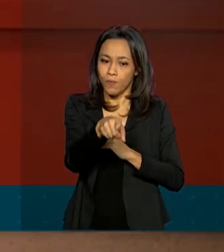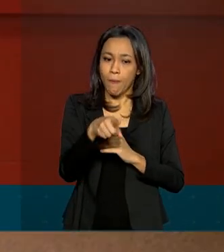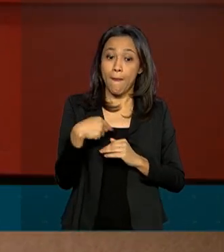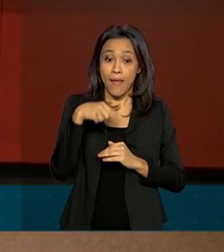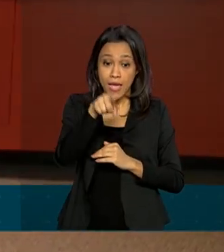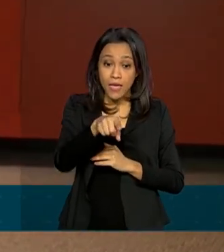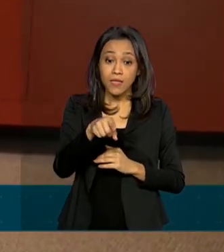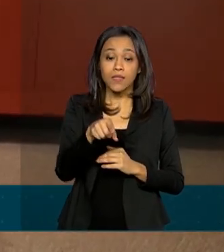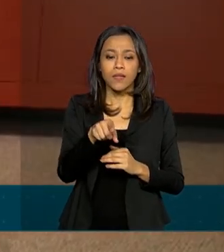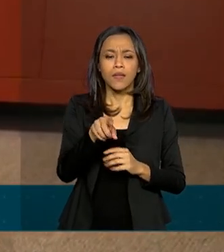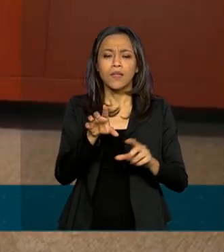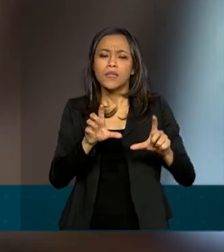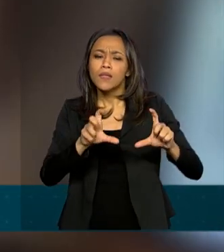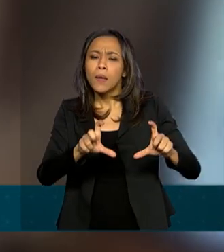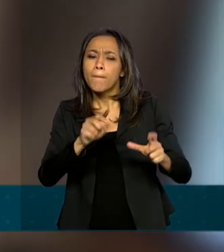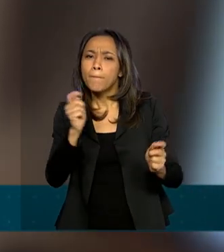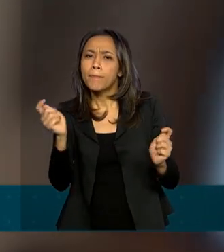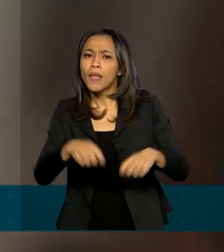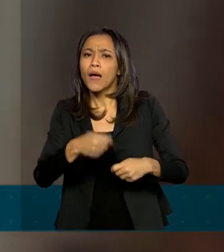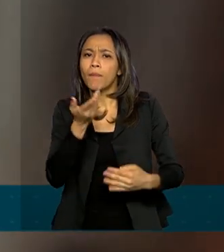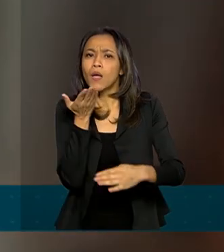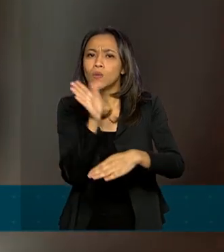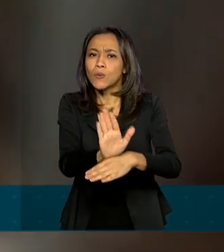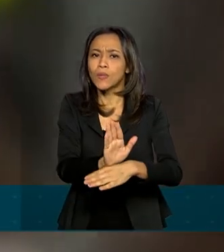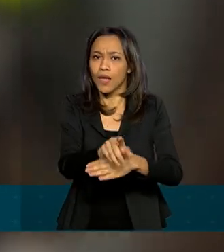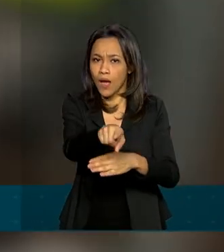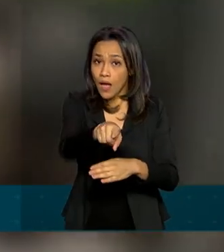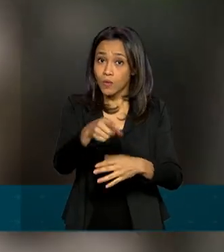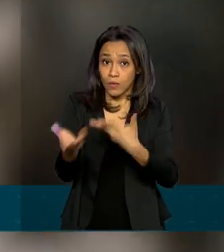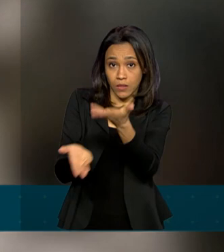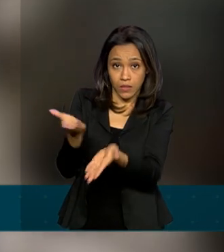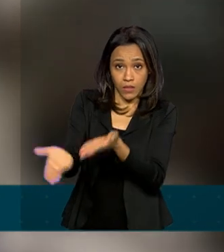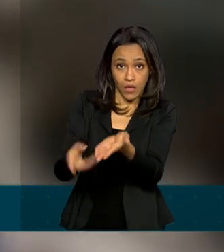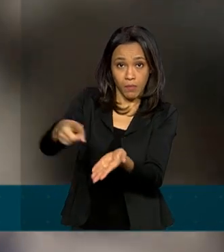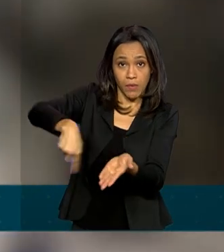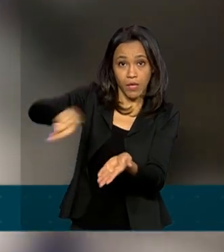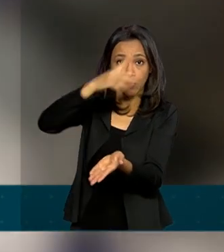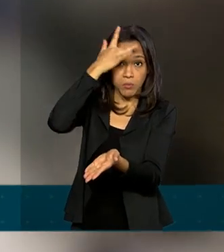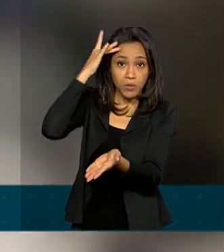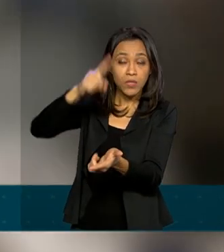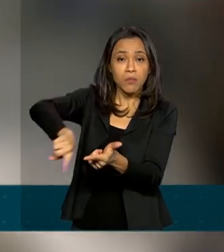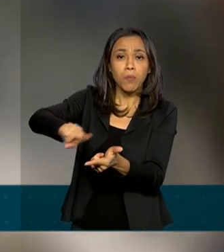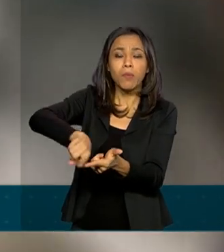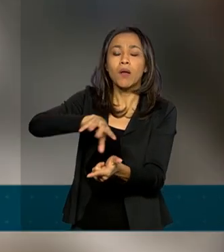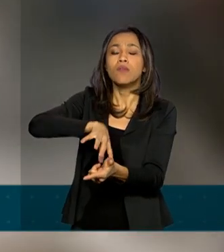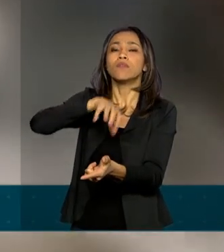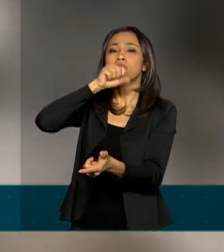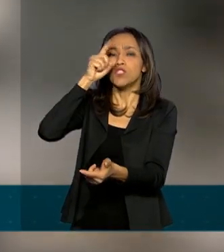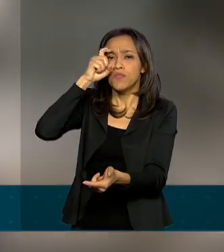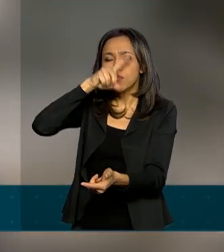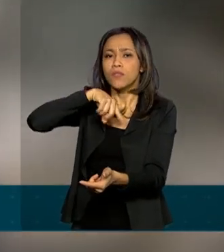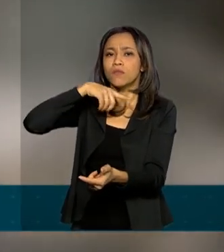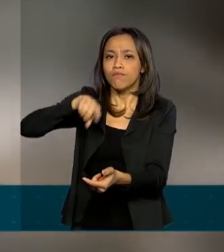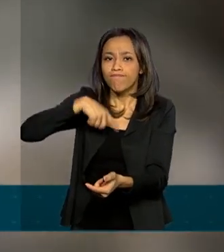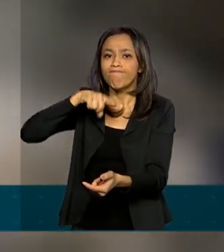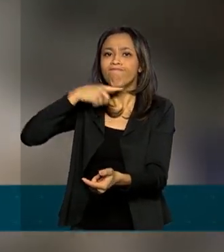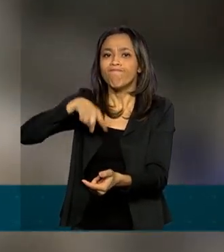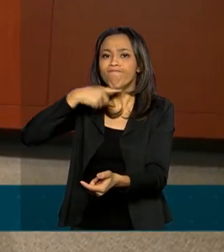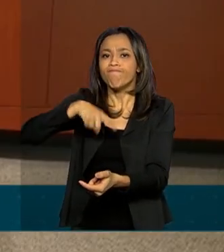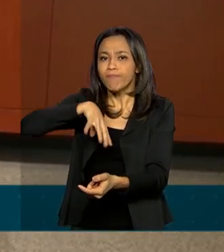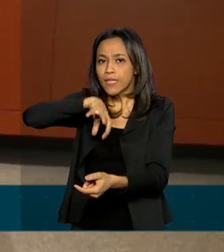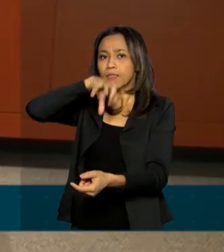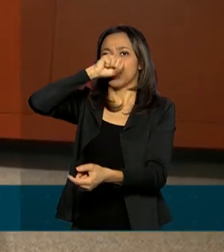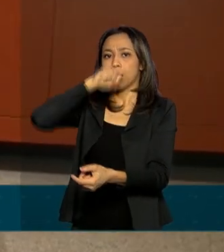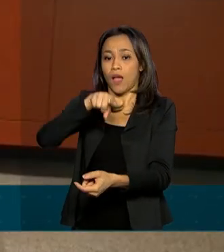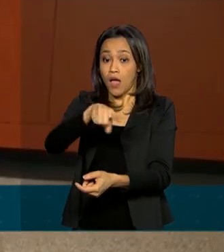Air One pode ajudar no tratamento de pessoas com síndromes respiratórias. O equipamento pode ainda